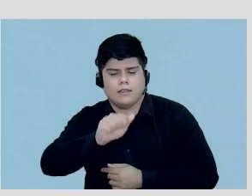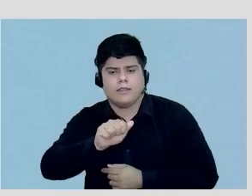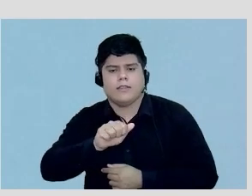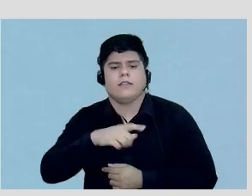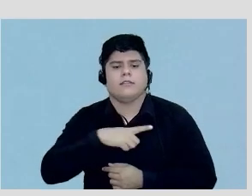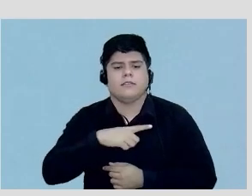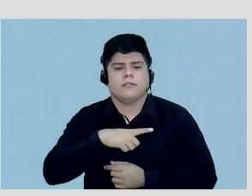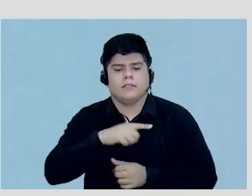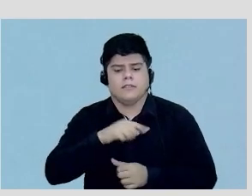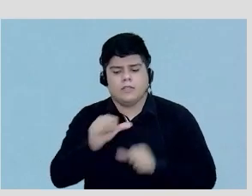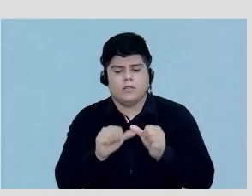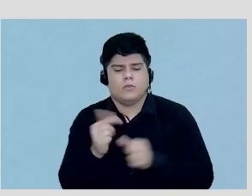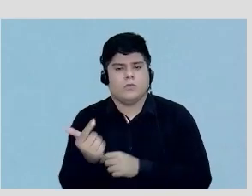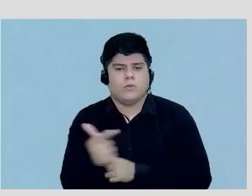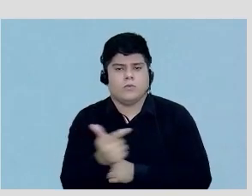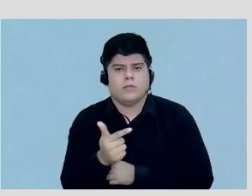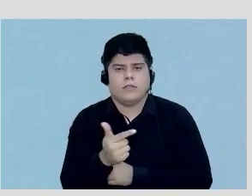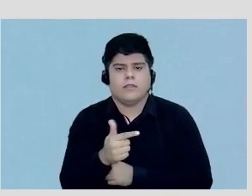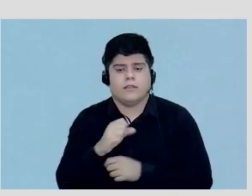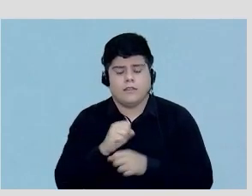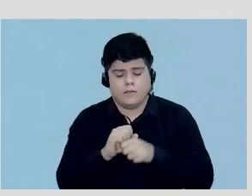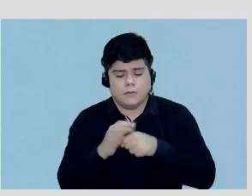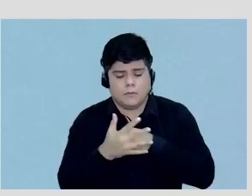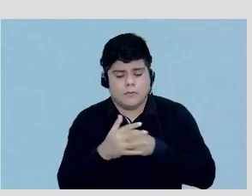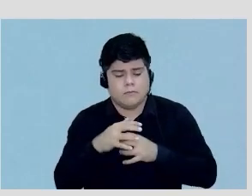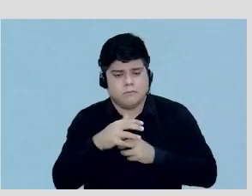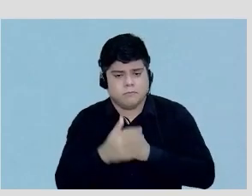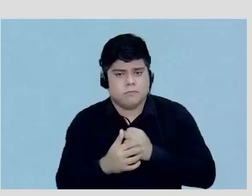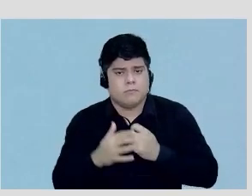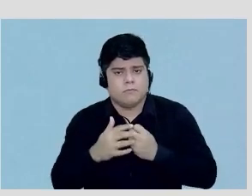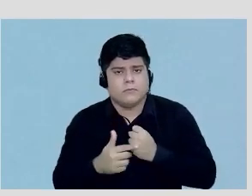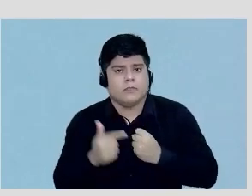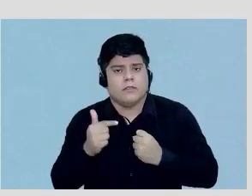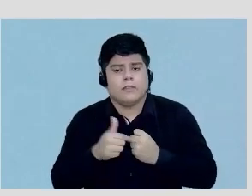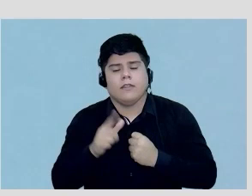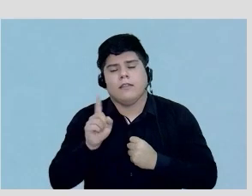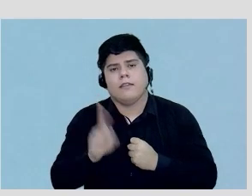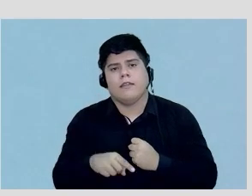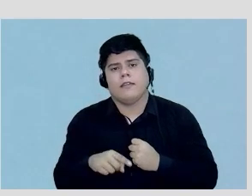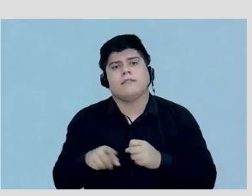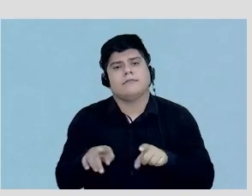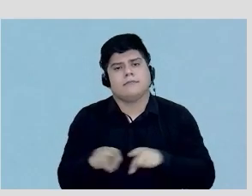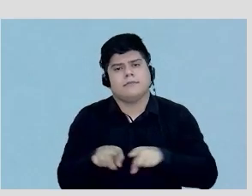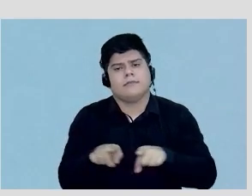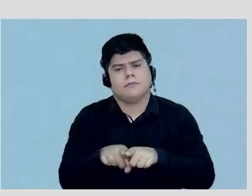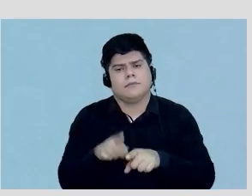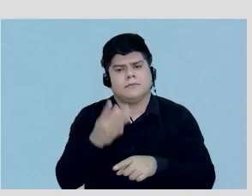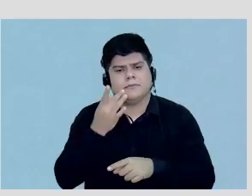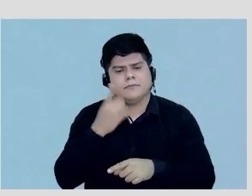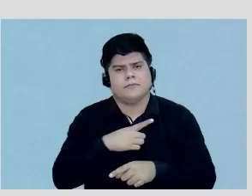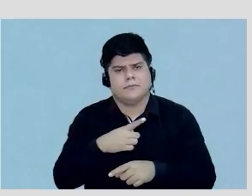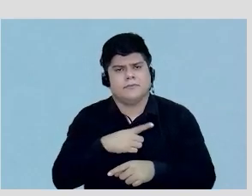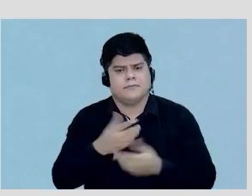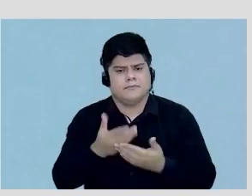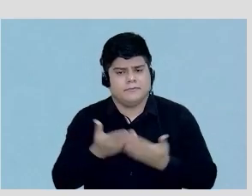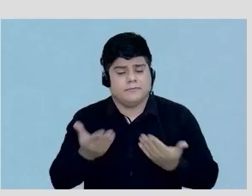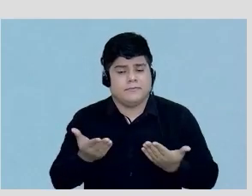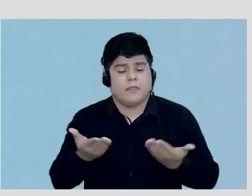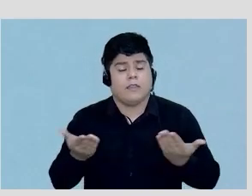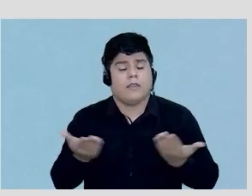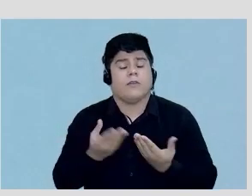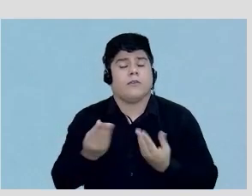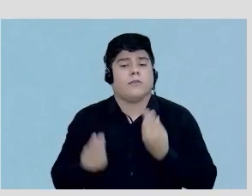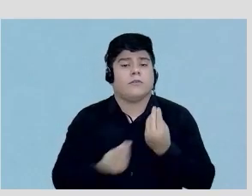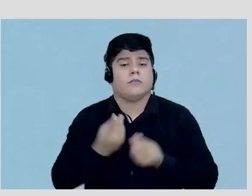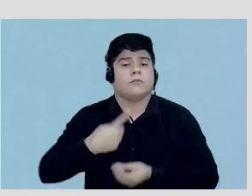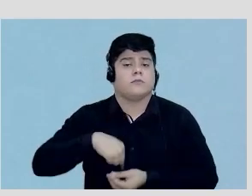alteração anatômica a microcirculação é provavelmente é o fator também ali presente e agora como